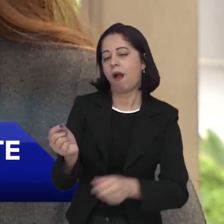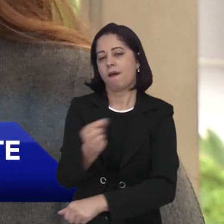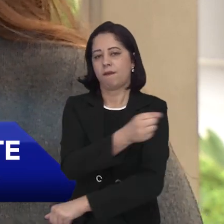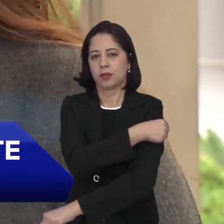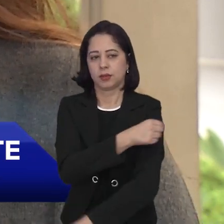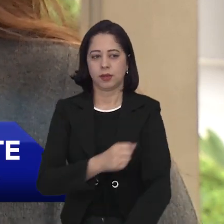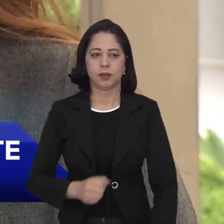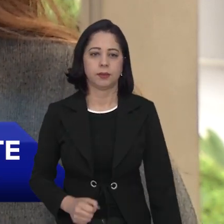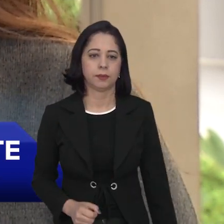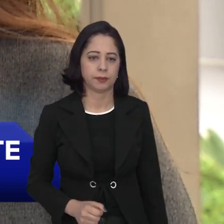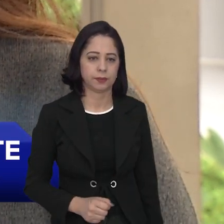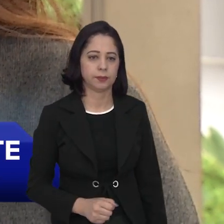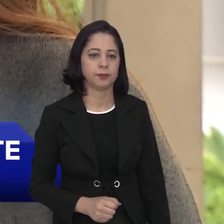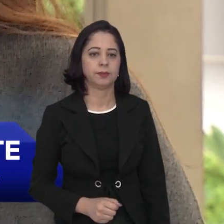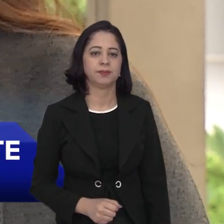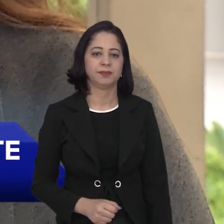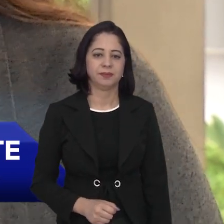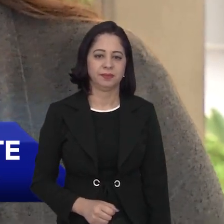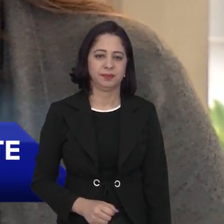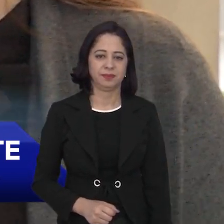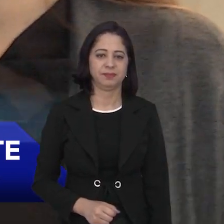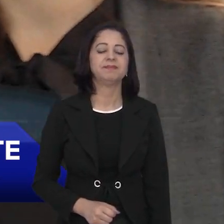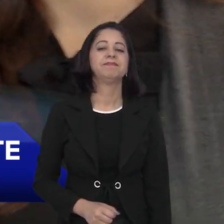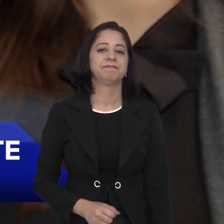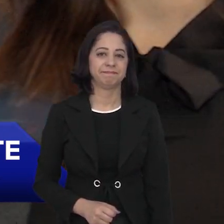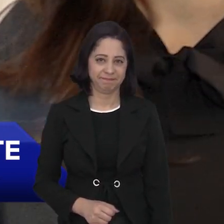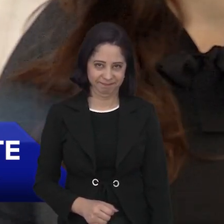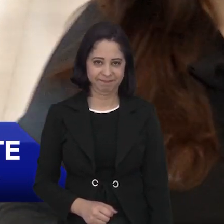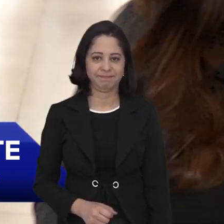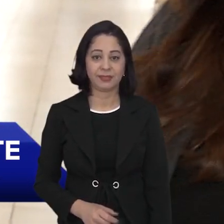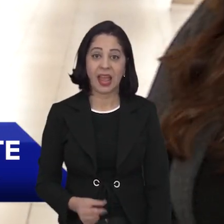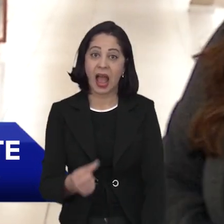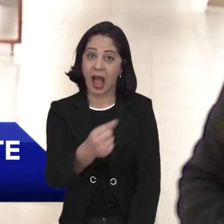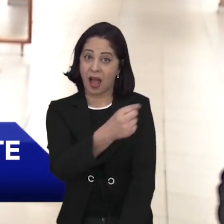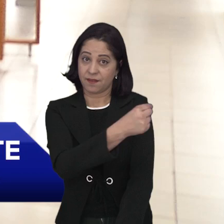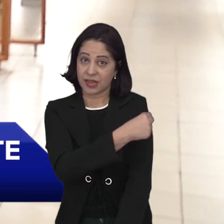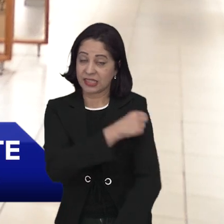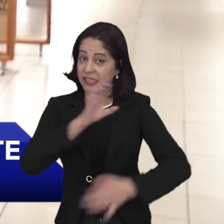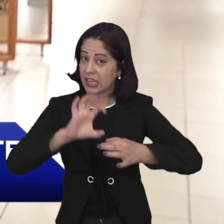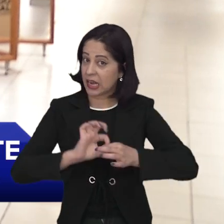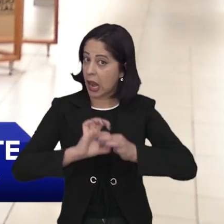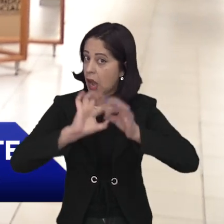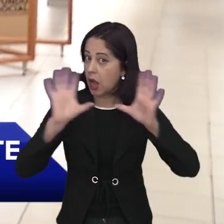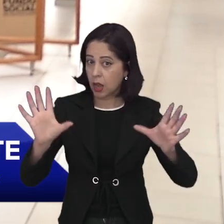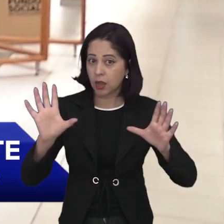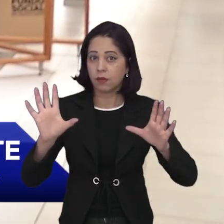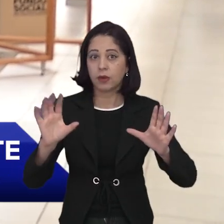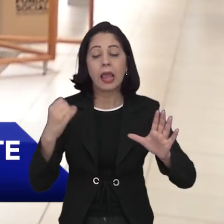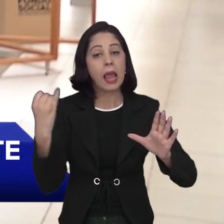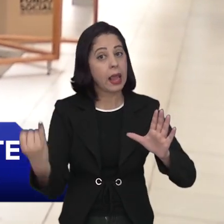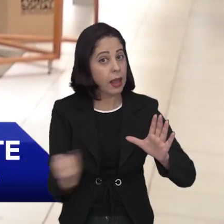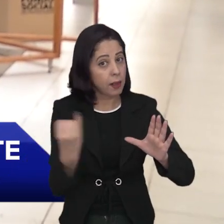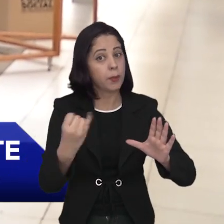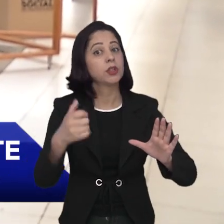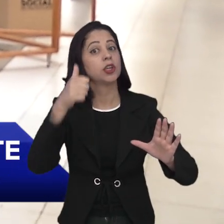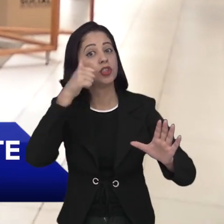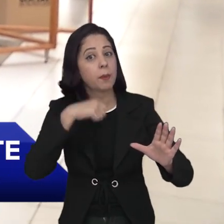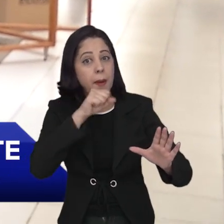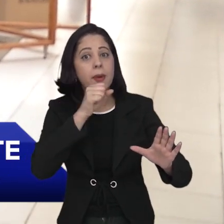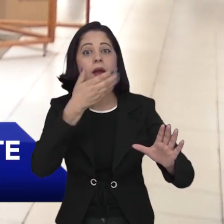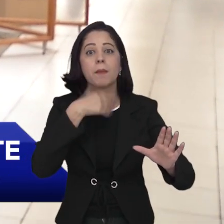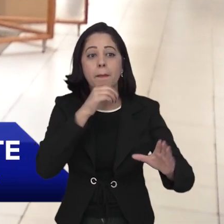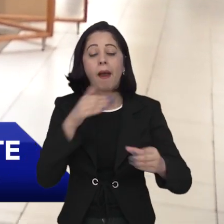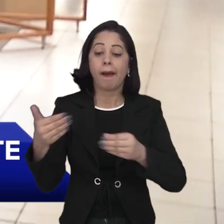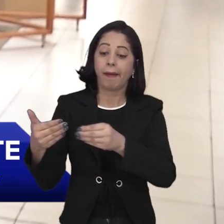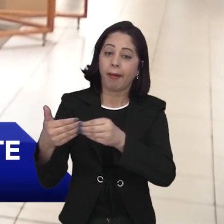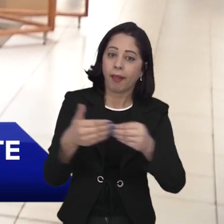as suas crianças. Está ótimo. Muito obrigado, Alucineide. Então, é isso, Gui. A vacina fica disponível o ano todo, mas é muito importante